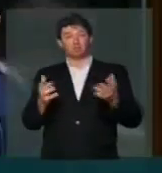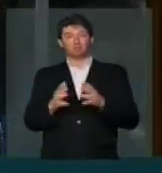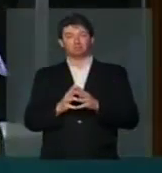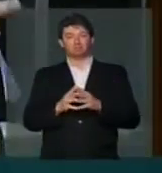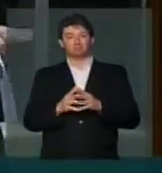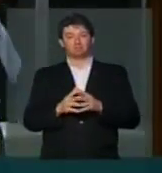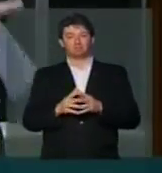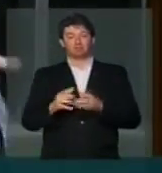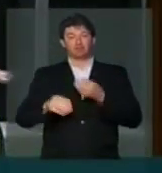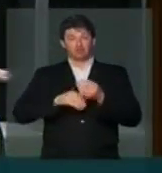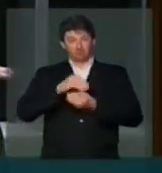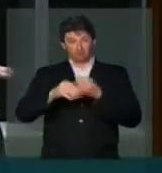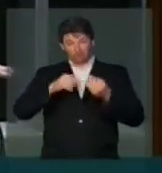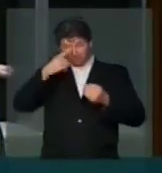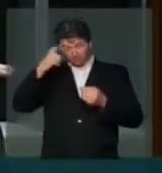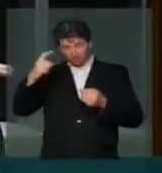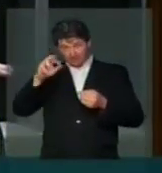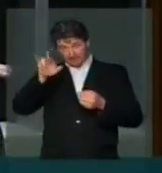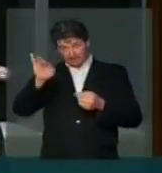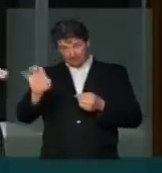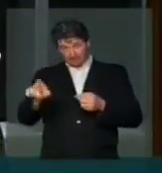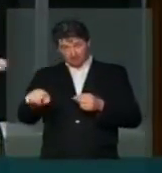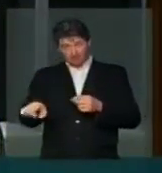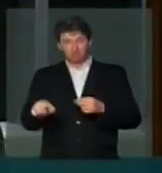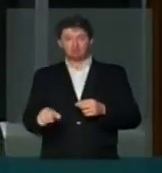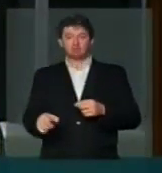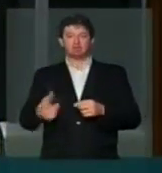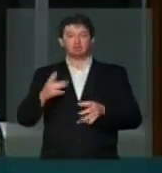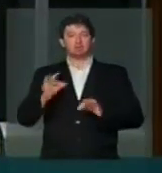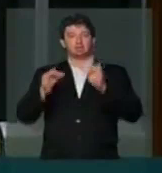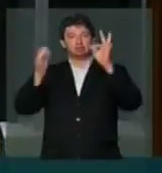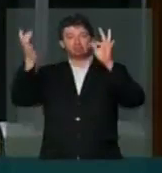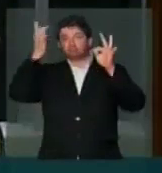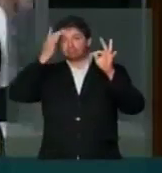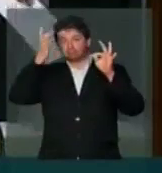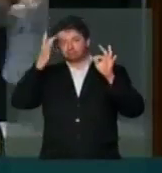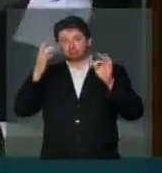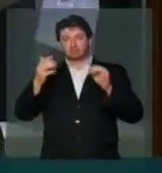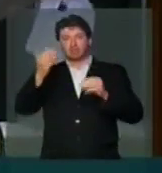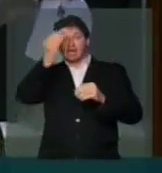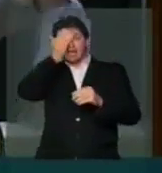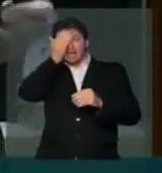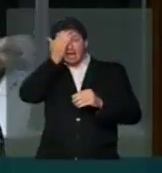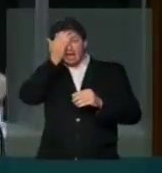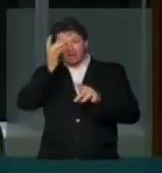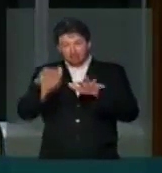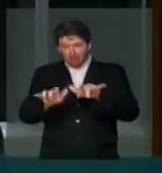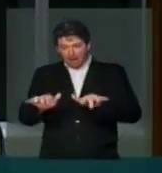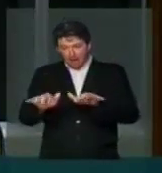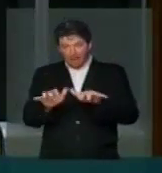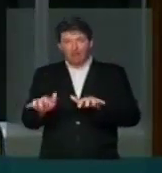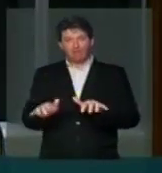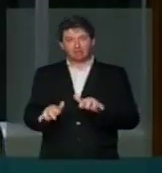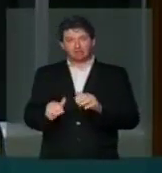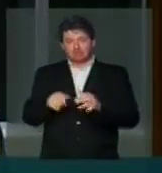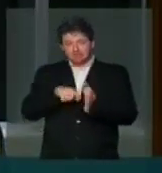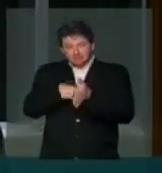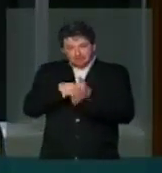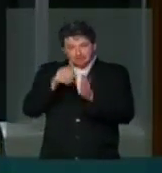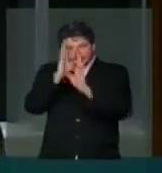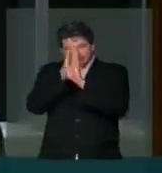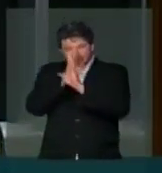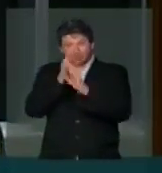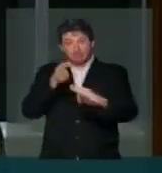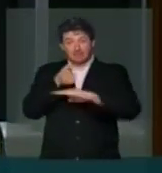envolveu este crime, alta tecnologia, hackers foram contratados, presidente, para